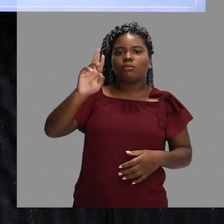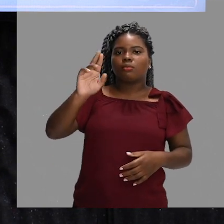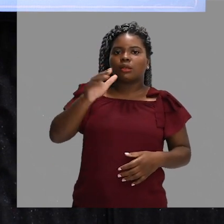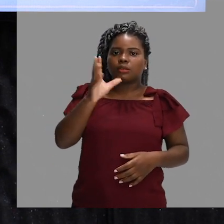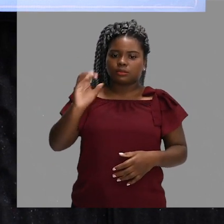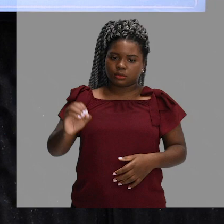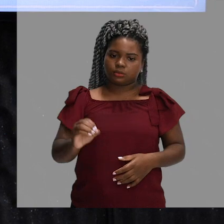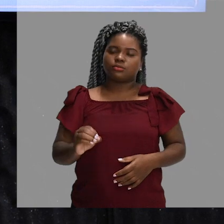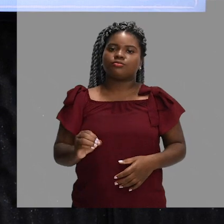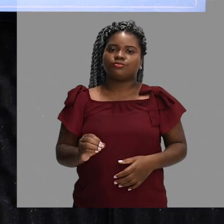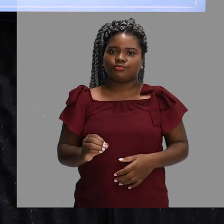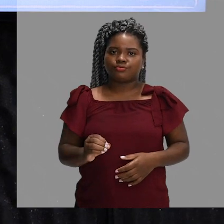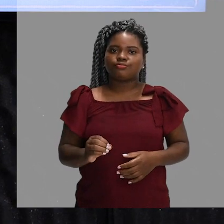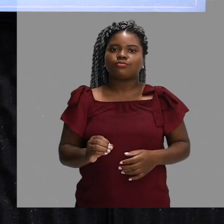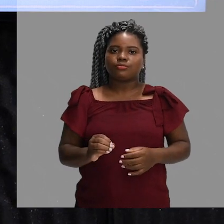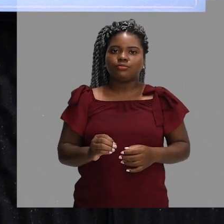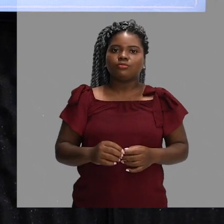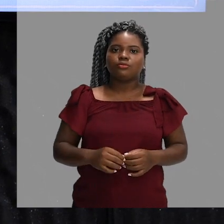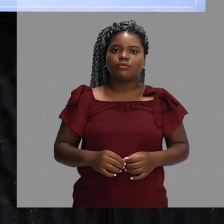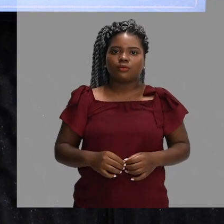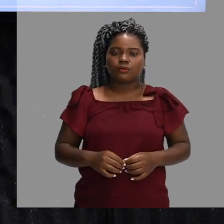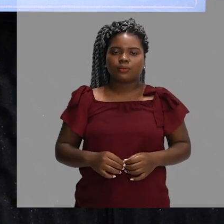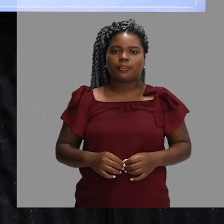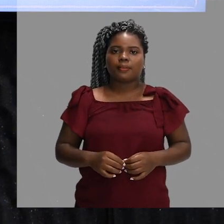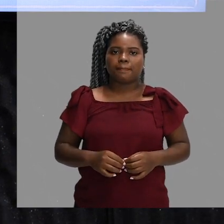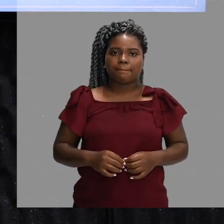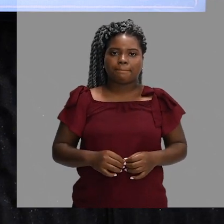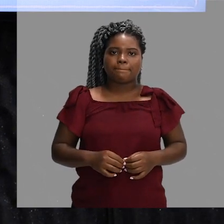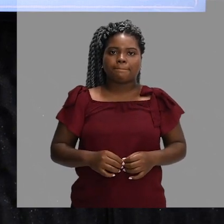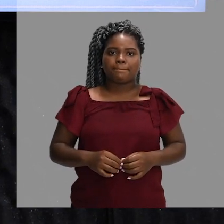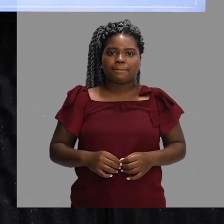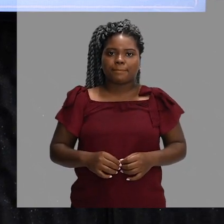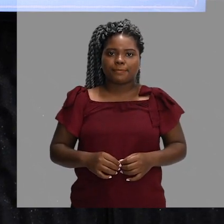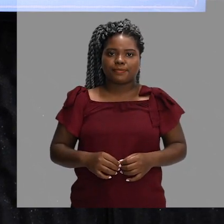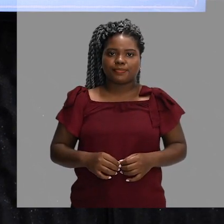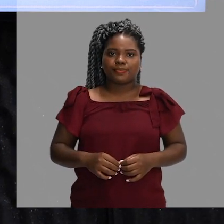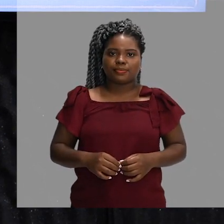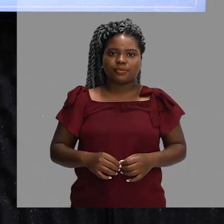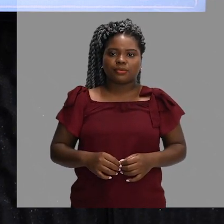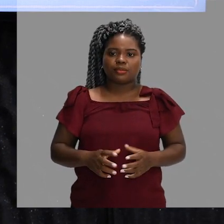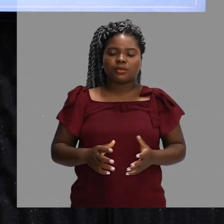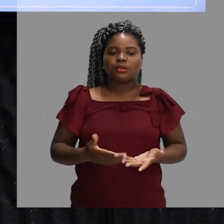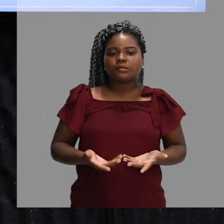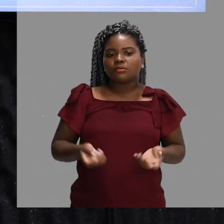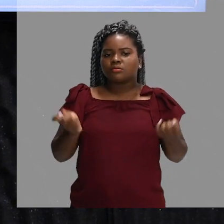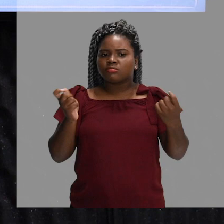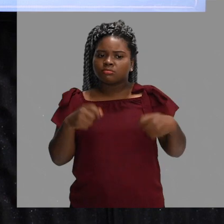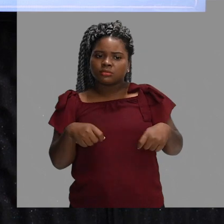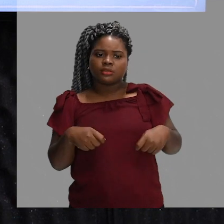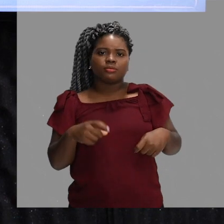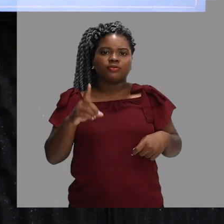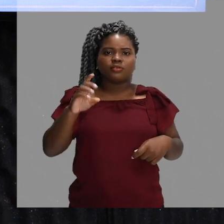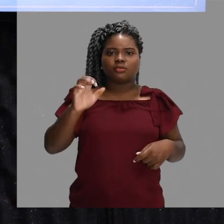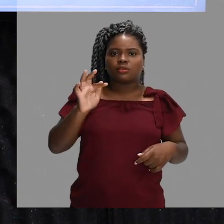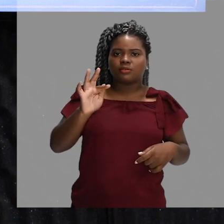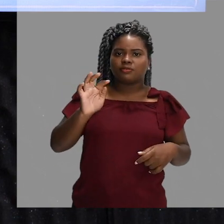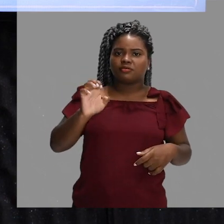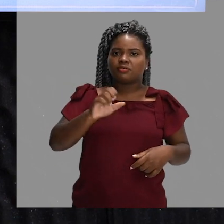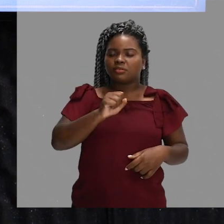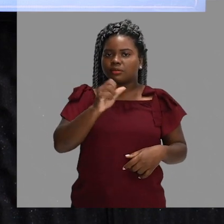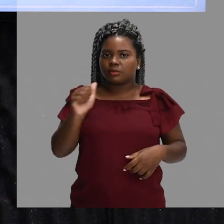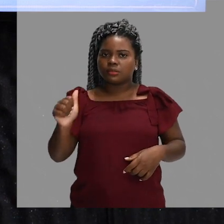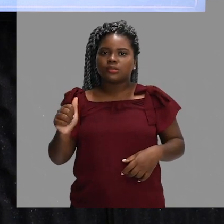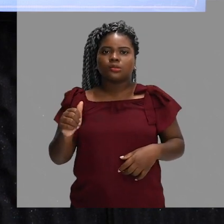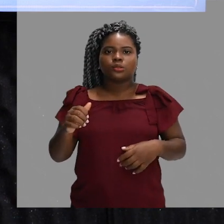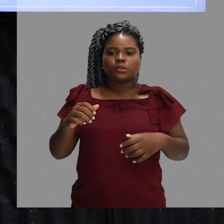atleta pode defender com qualquer parte do corpo. Desde que essa bola toque apenas uma vez no corpo dele. Eu posso fazer uma defesa com a cabeça. Eu posso